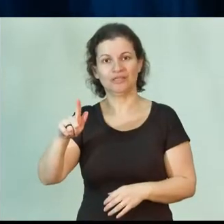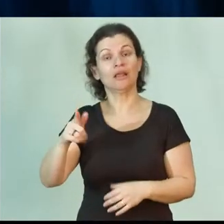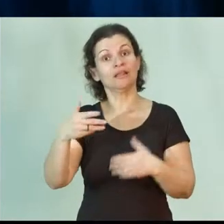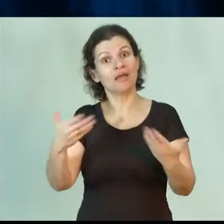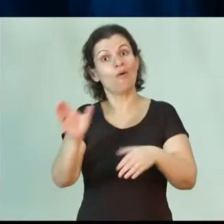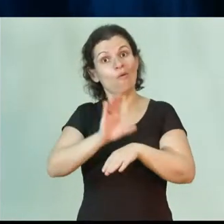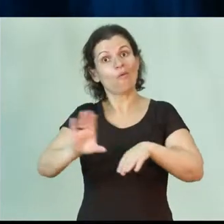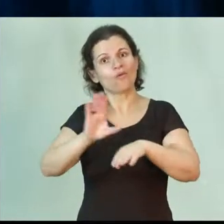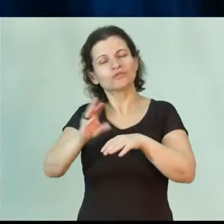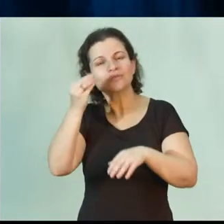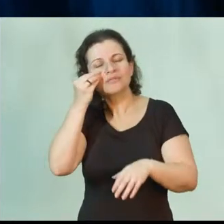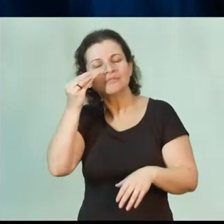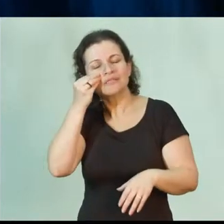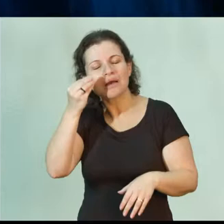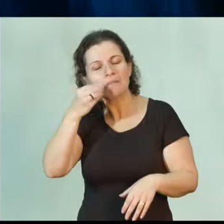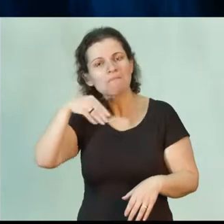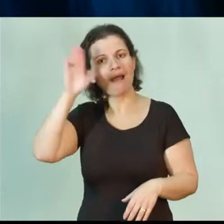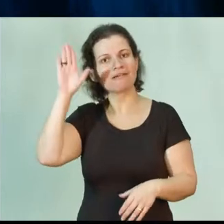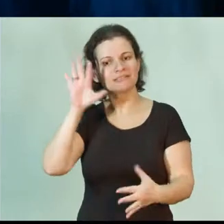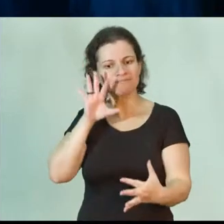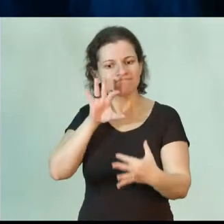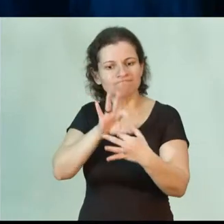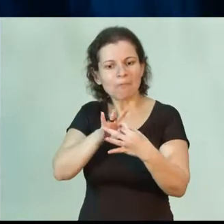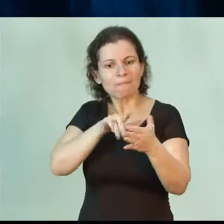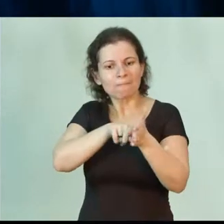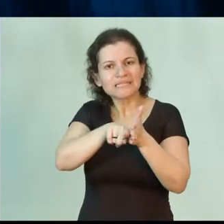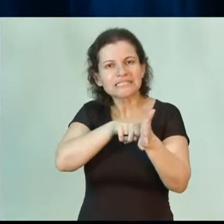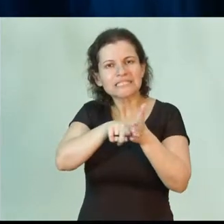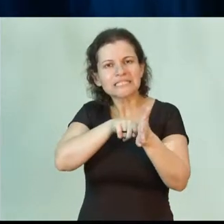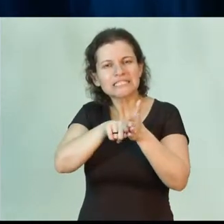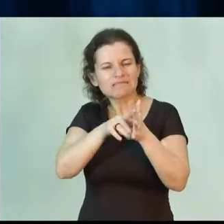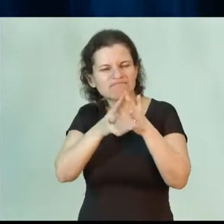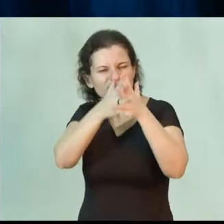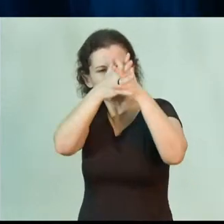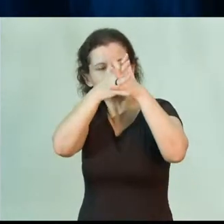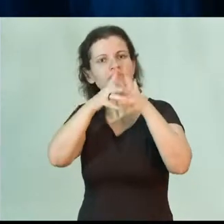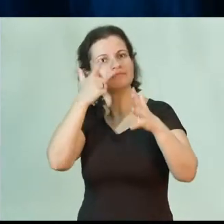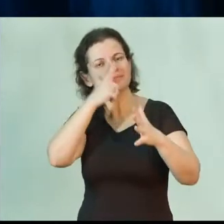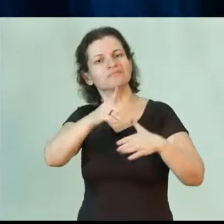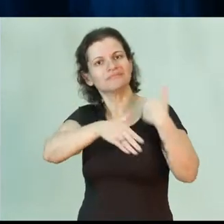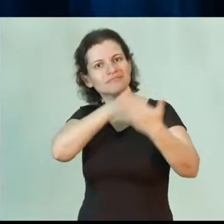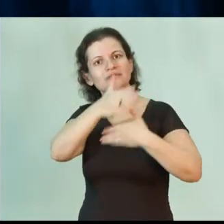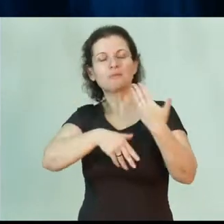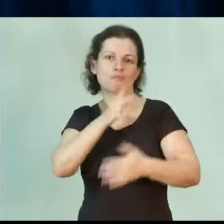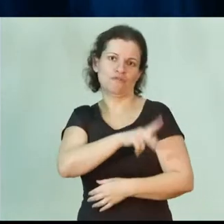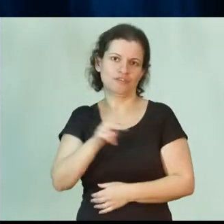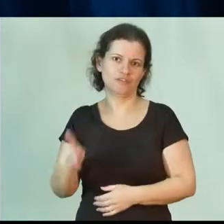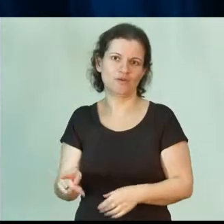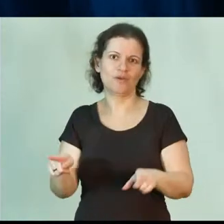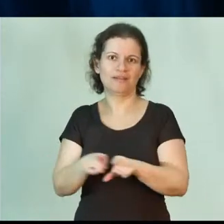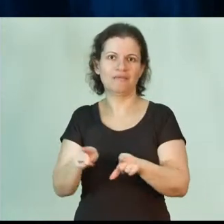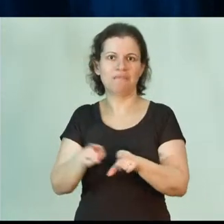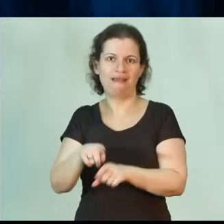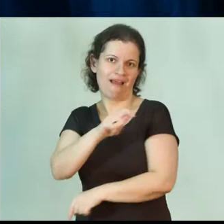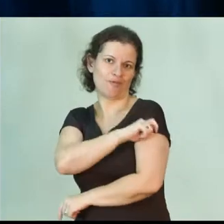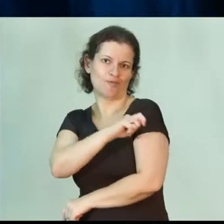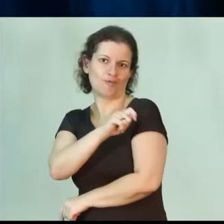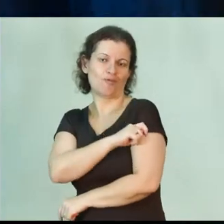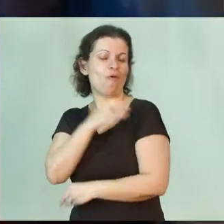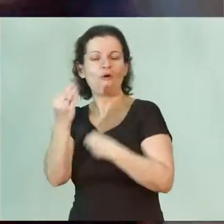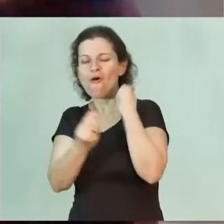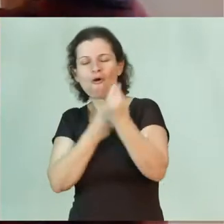curso tenta cada vez mais aproximar as pesquisas de ponta que são desenvolvidas por seus docentes e discentes à